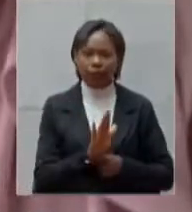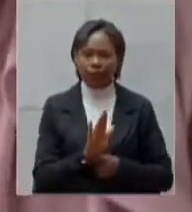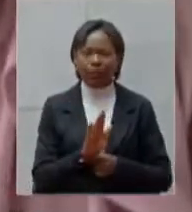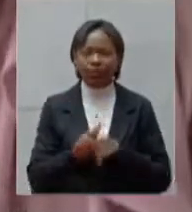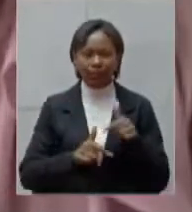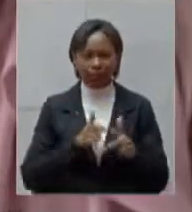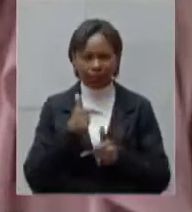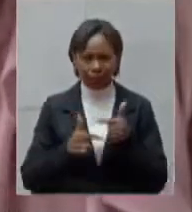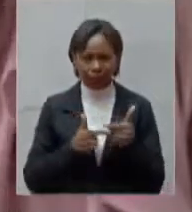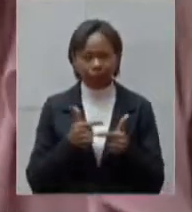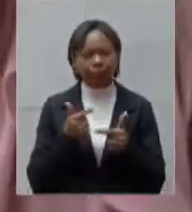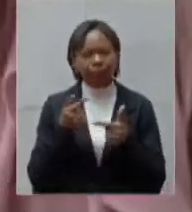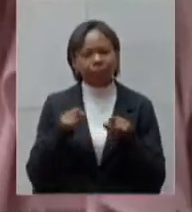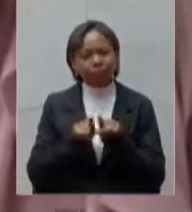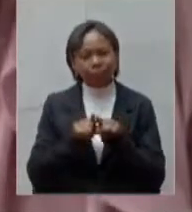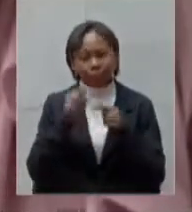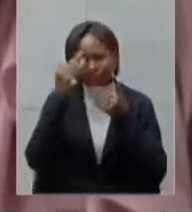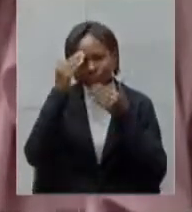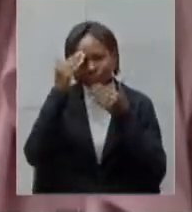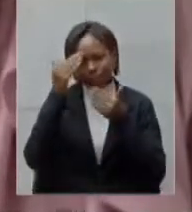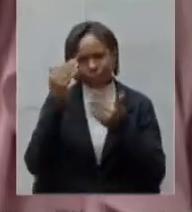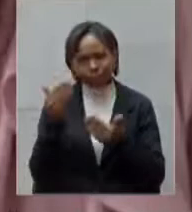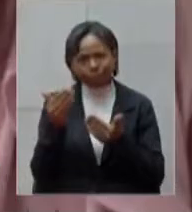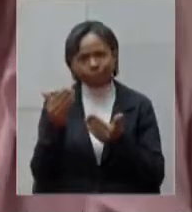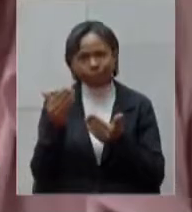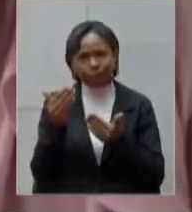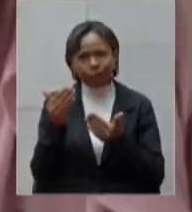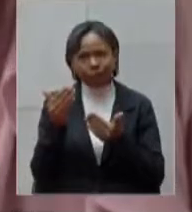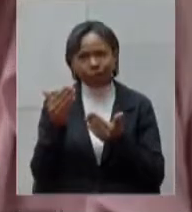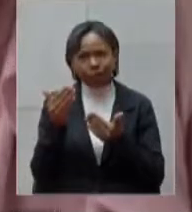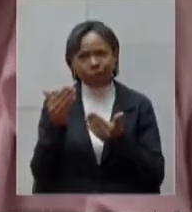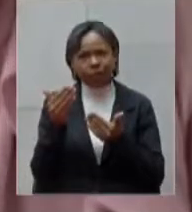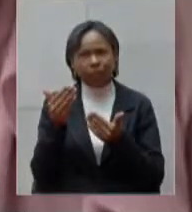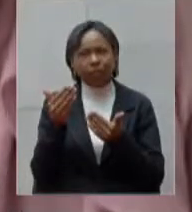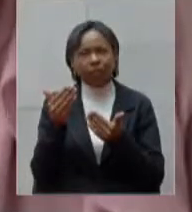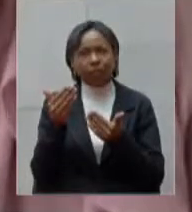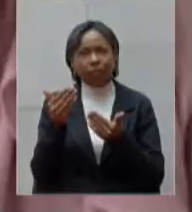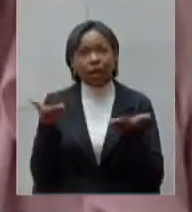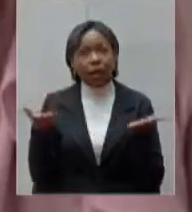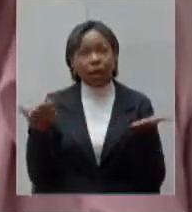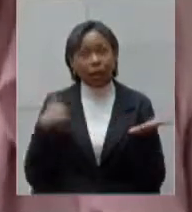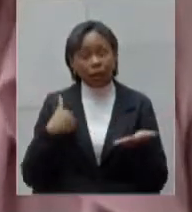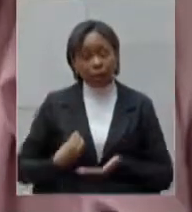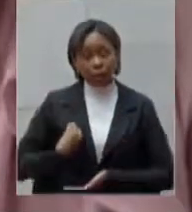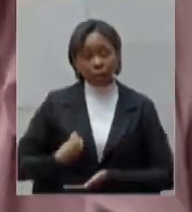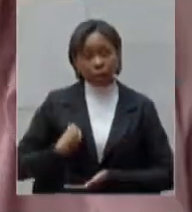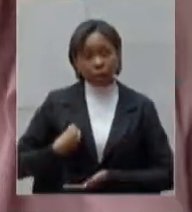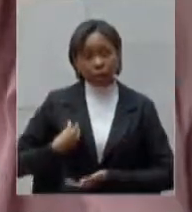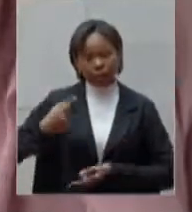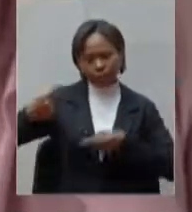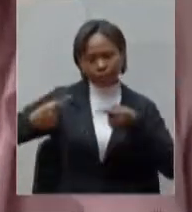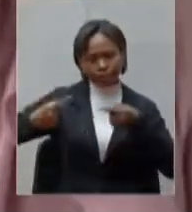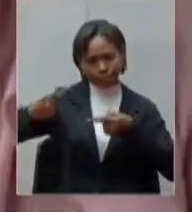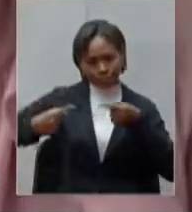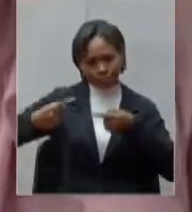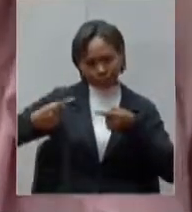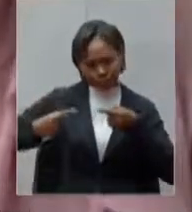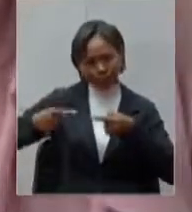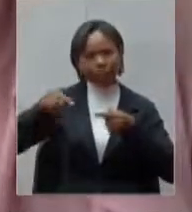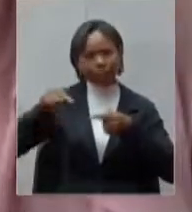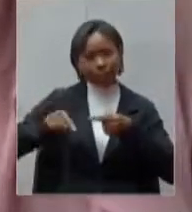agradecer por estar realizando esse debate nesta comissão